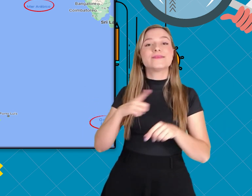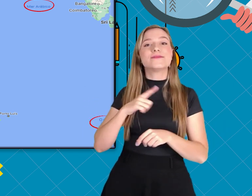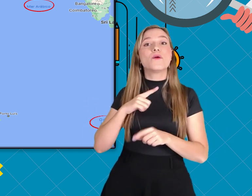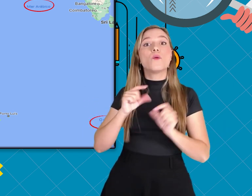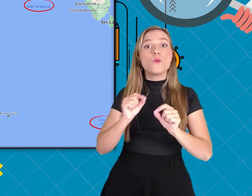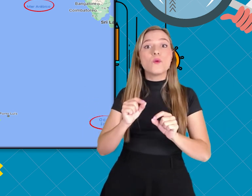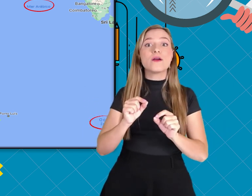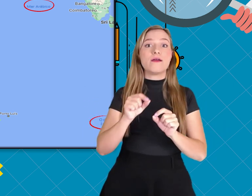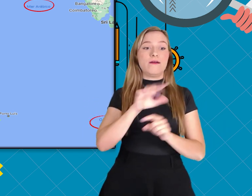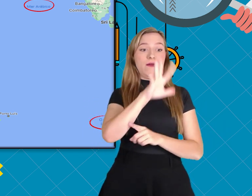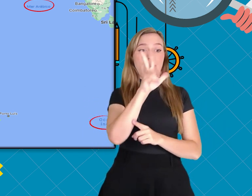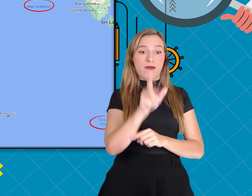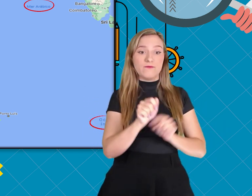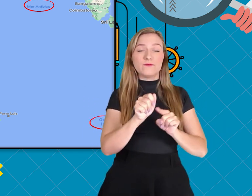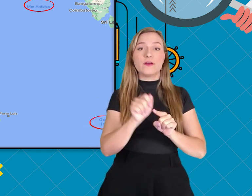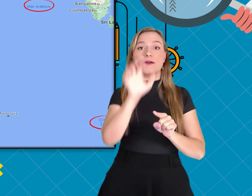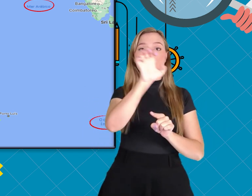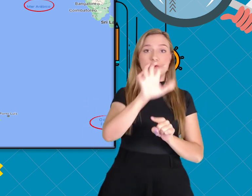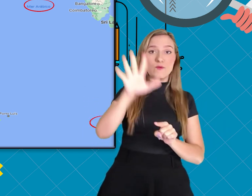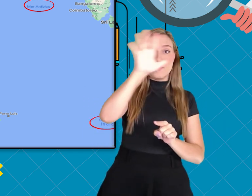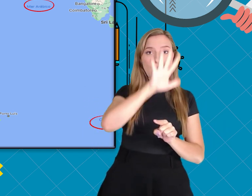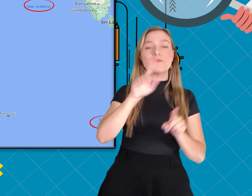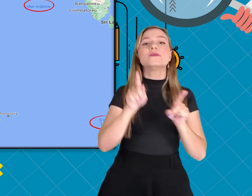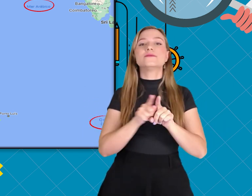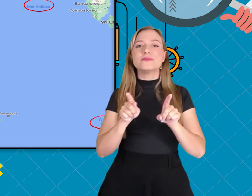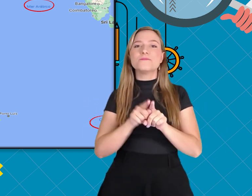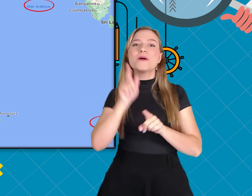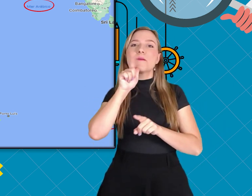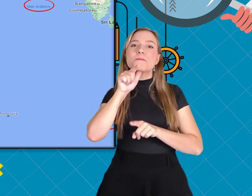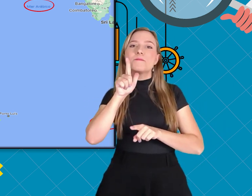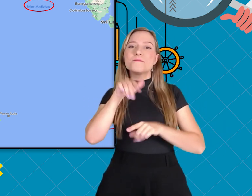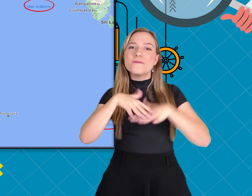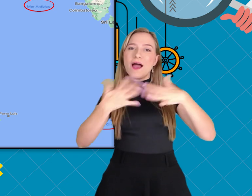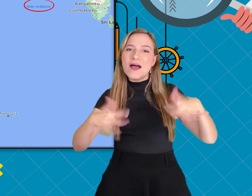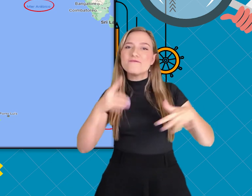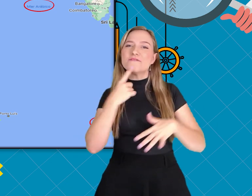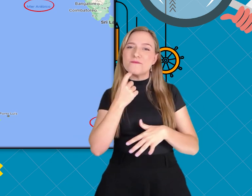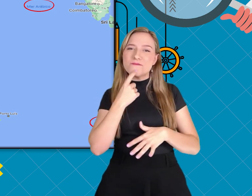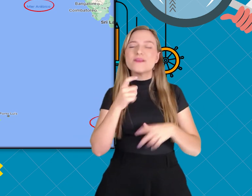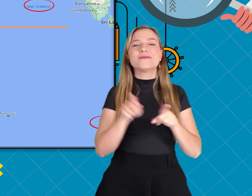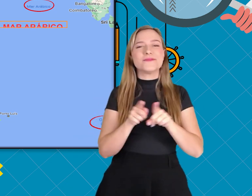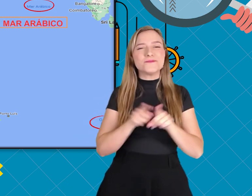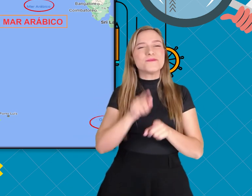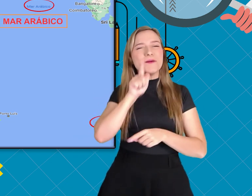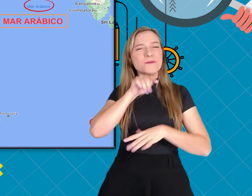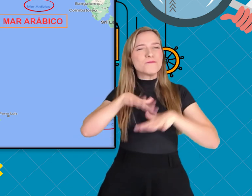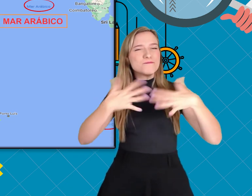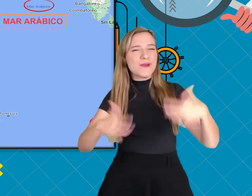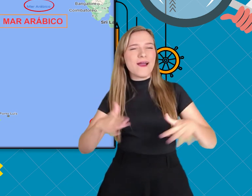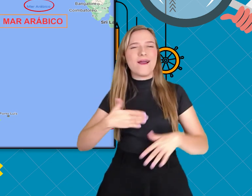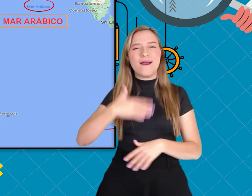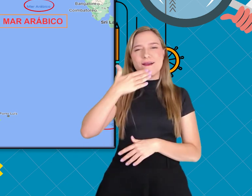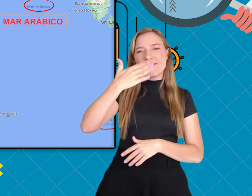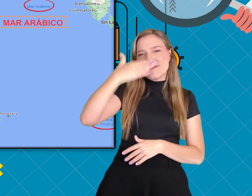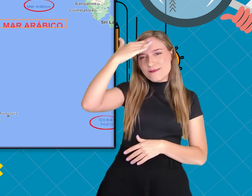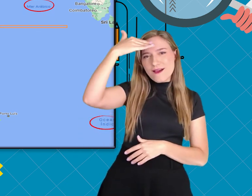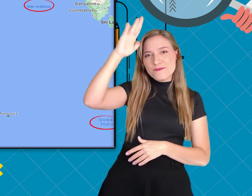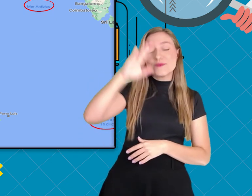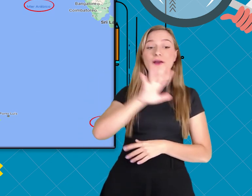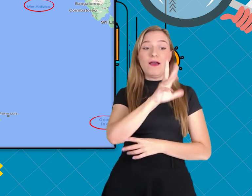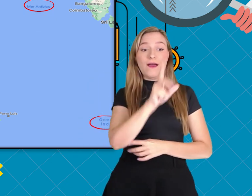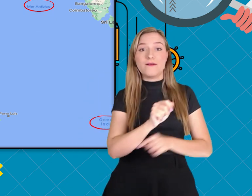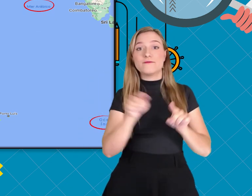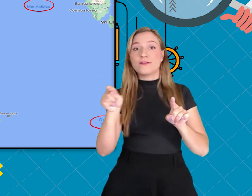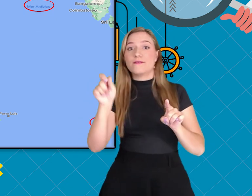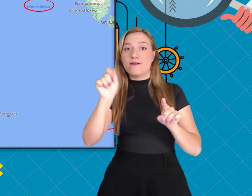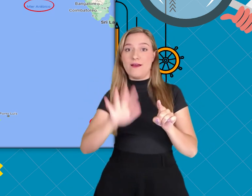divide a África da Europa, e pelo Mar Vermelho e Mar Arábico, que divide a